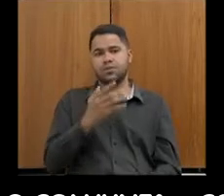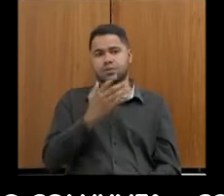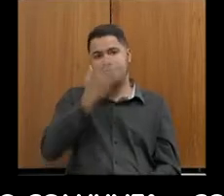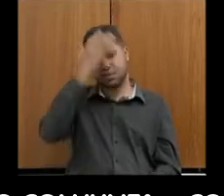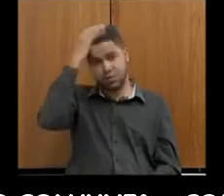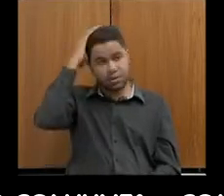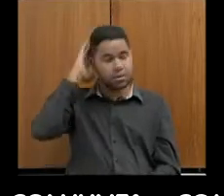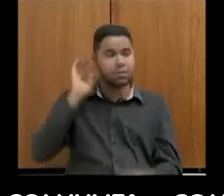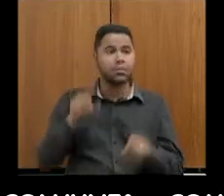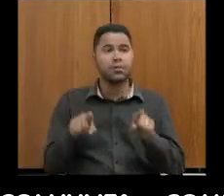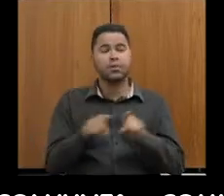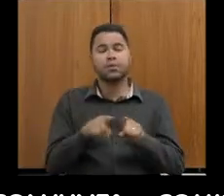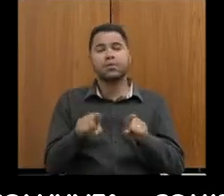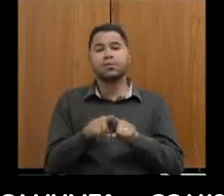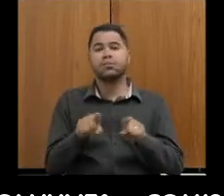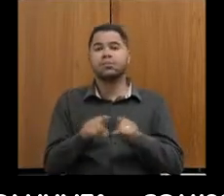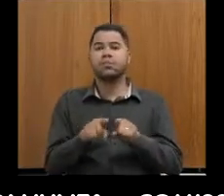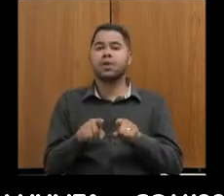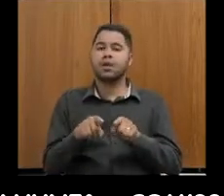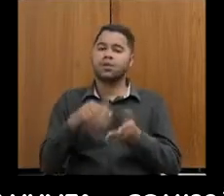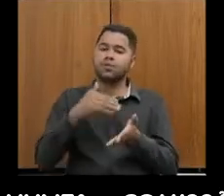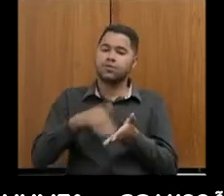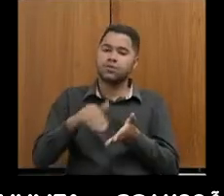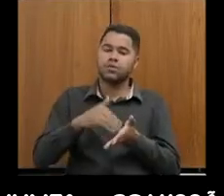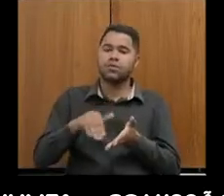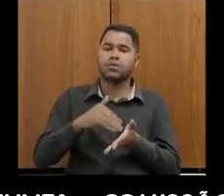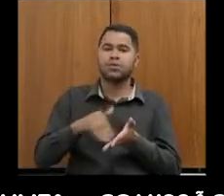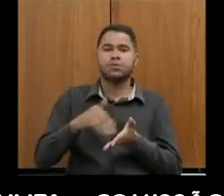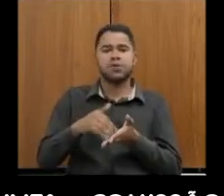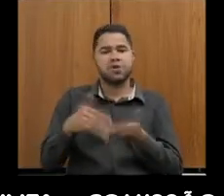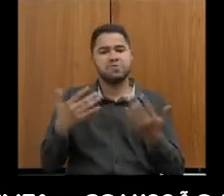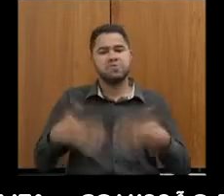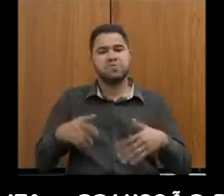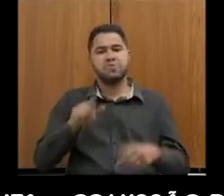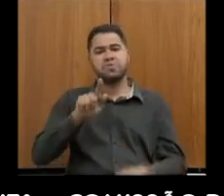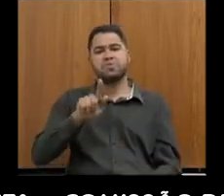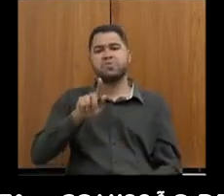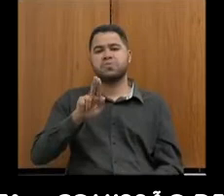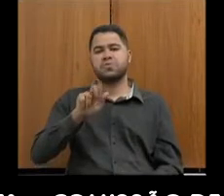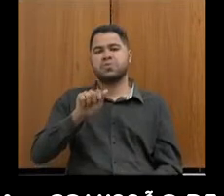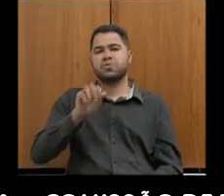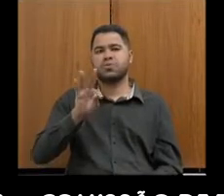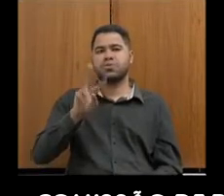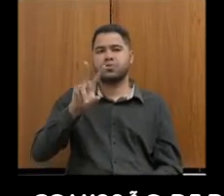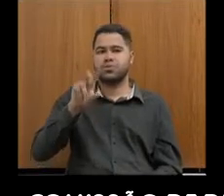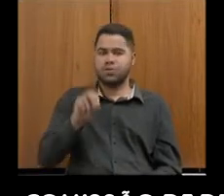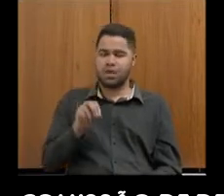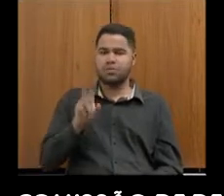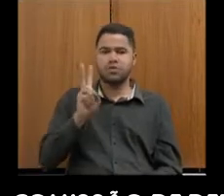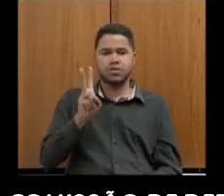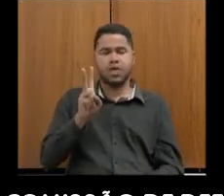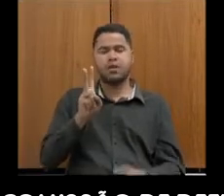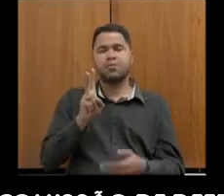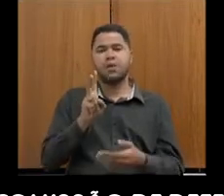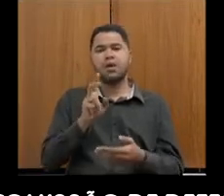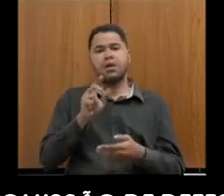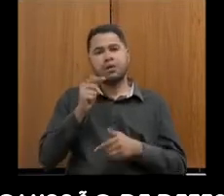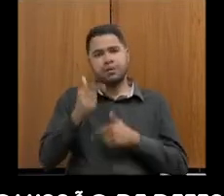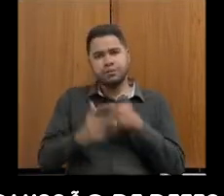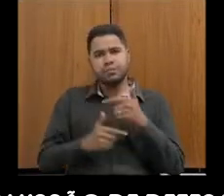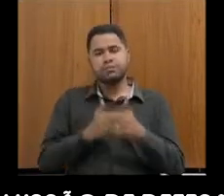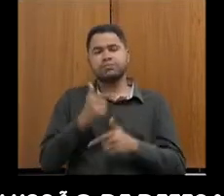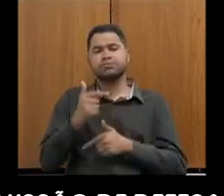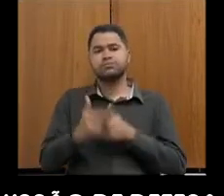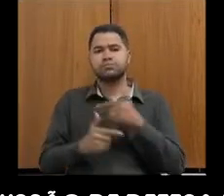ao desbravador secretário Gustavo que com a caneta trabalhando para